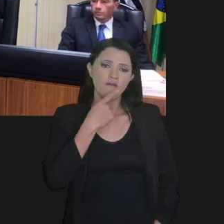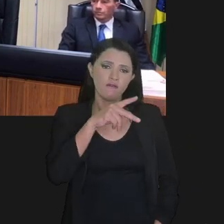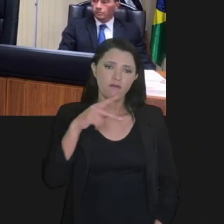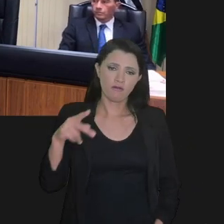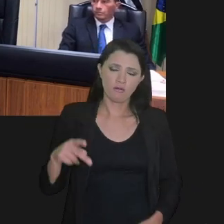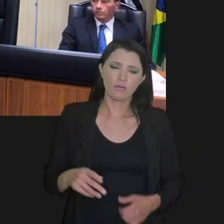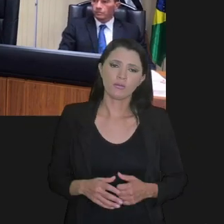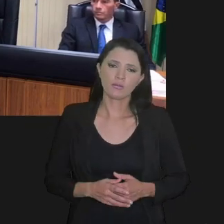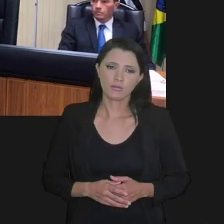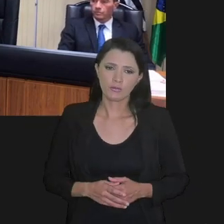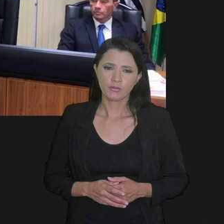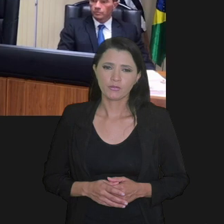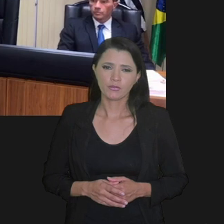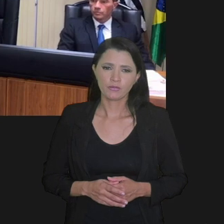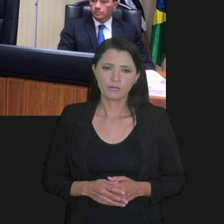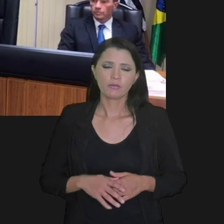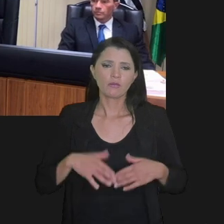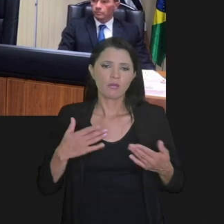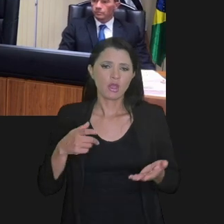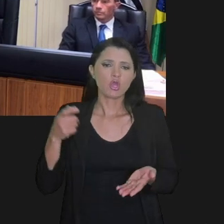perfil de contribuinte.